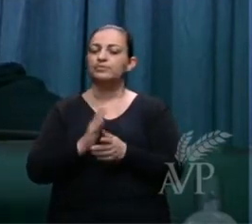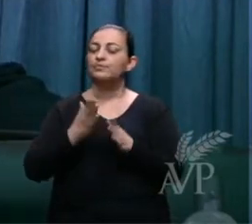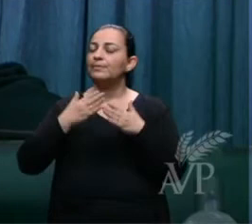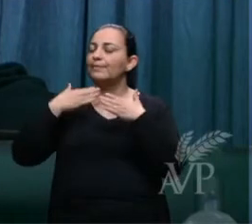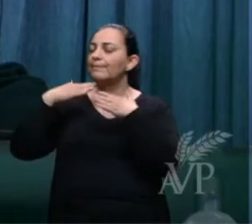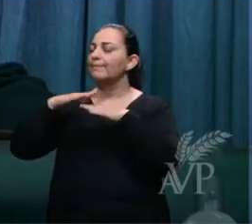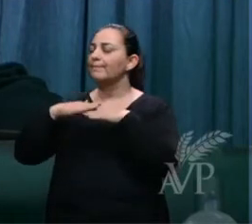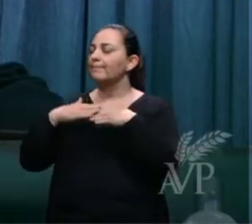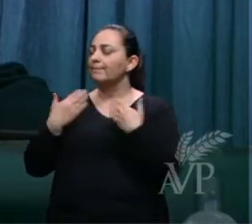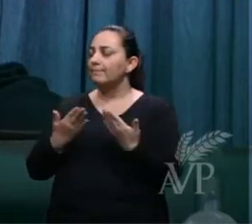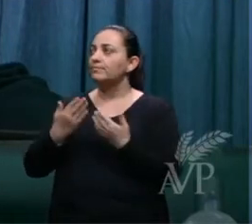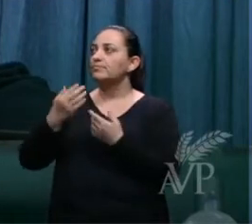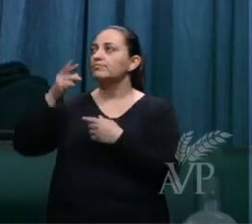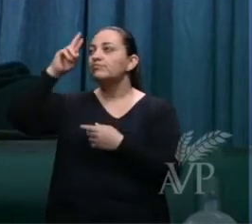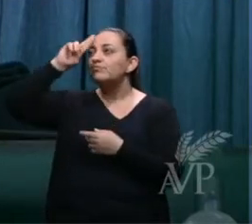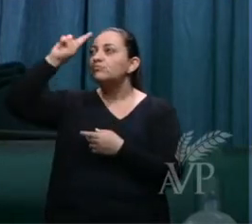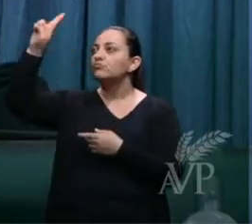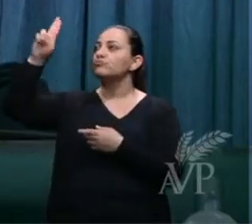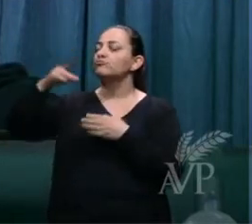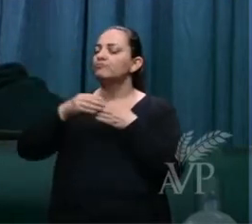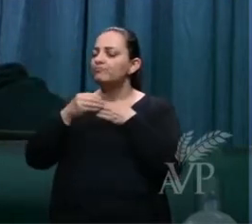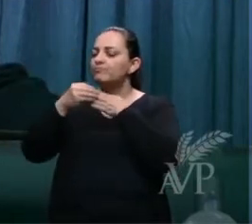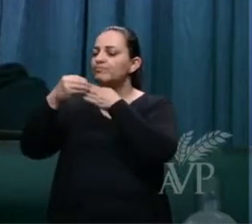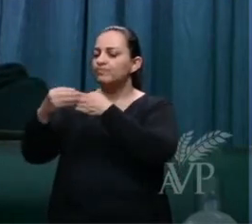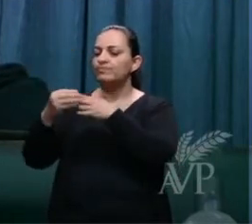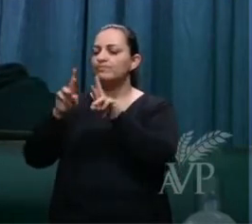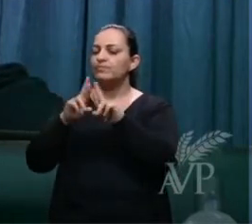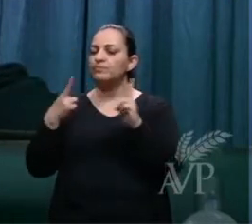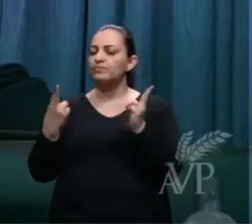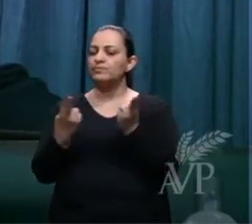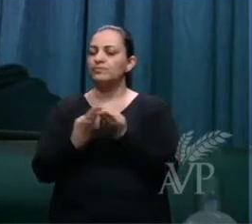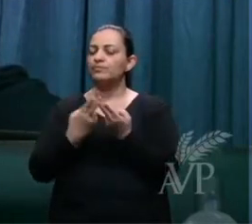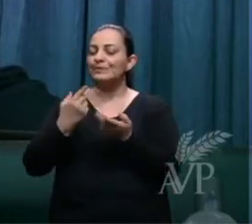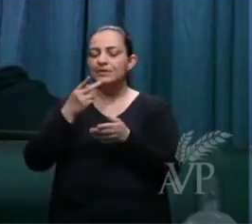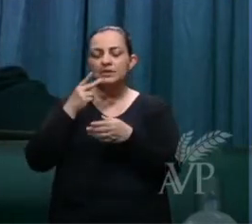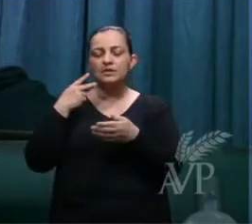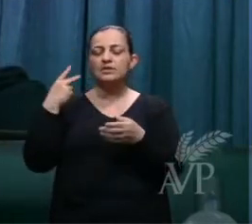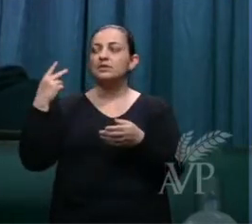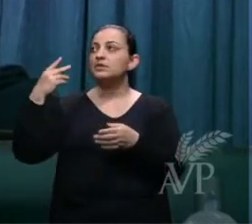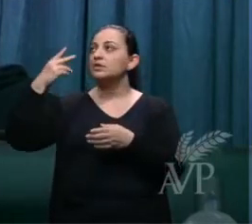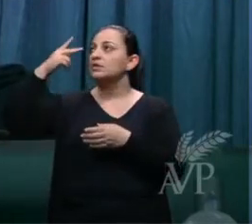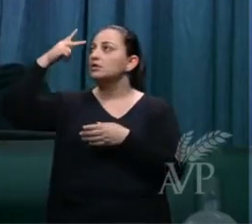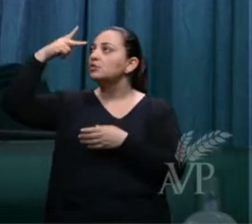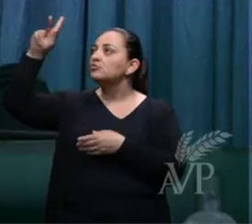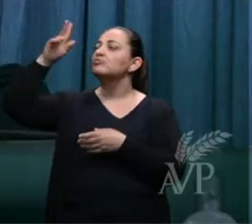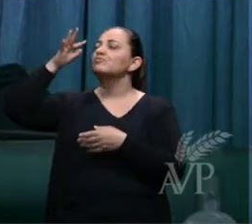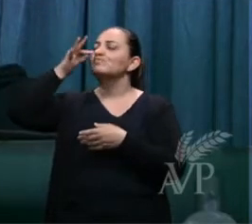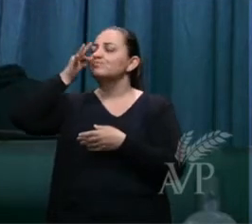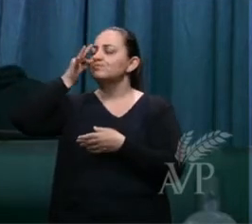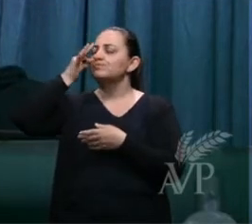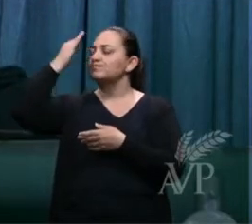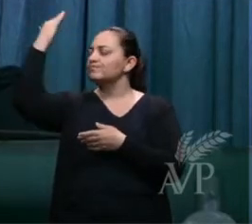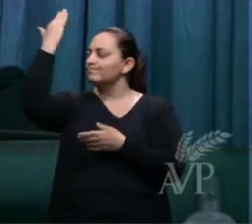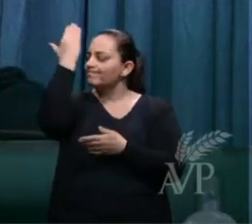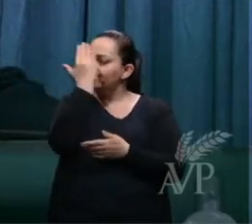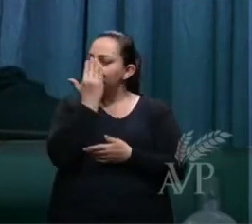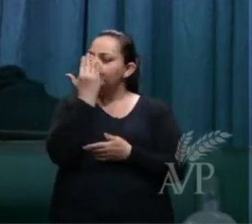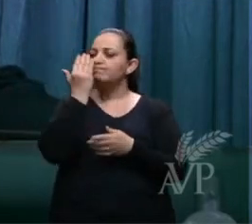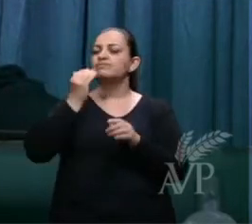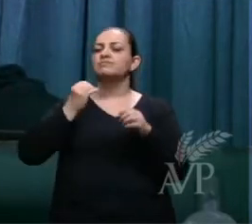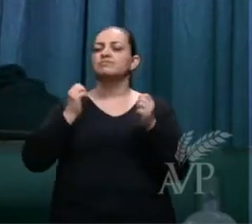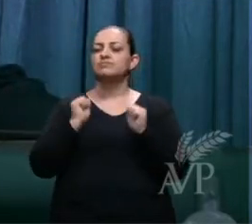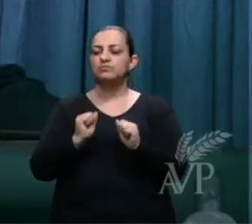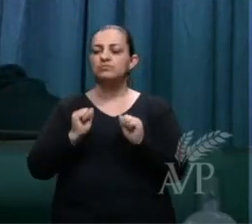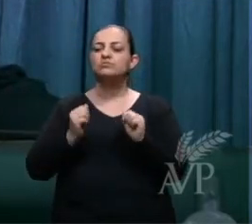Senhor conduza esta reunião e que a Tua presença possa levar cada um àquela